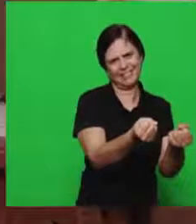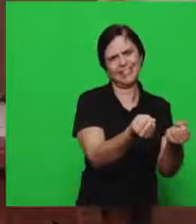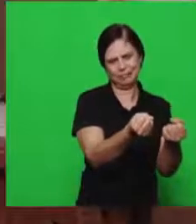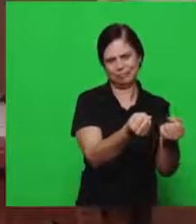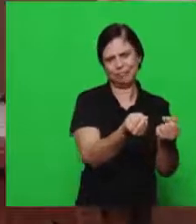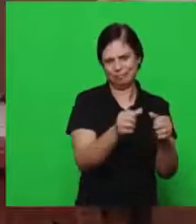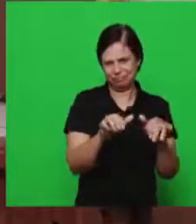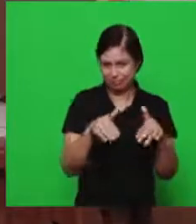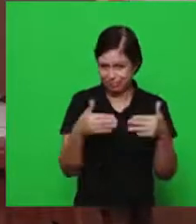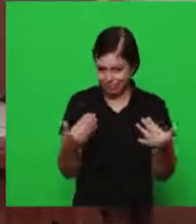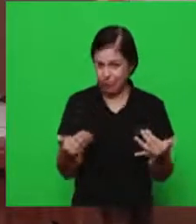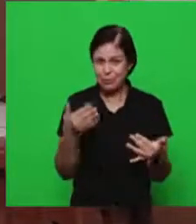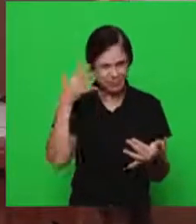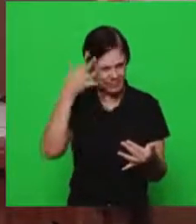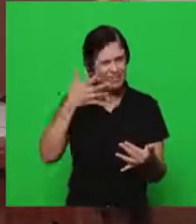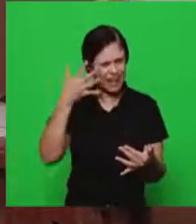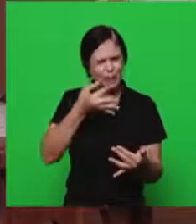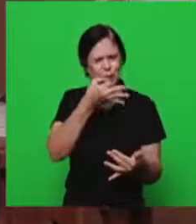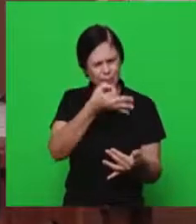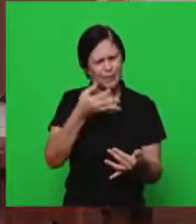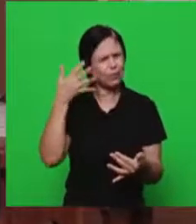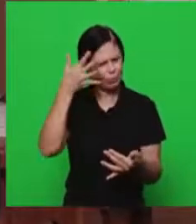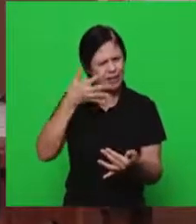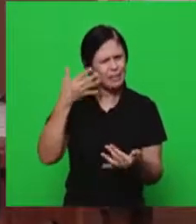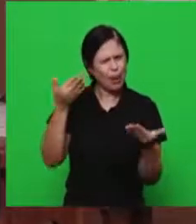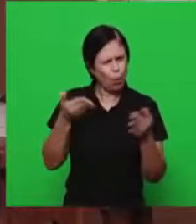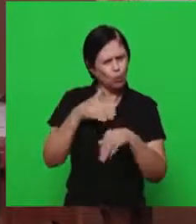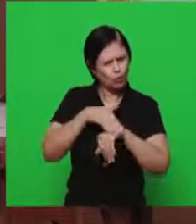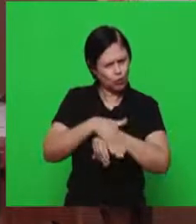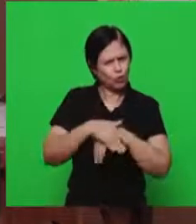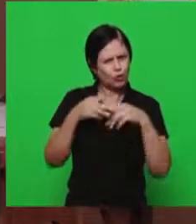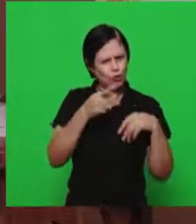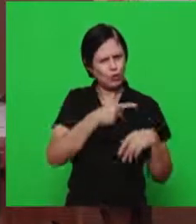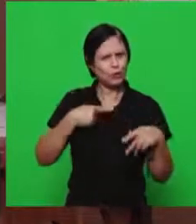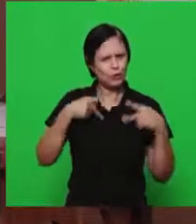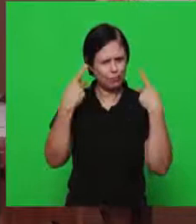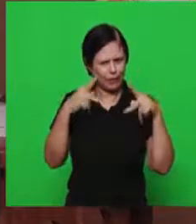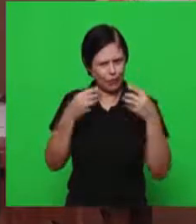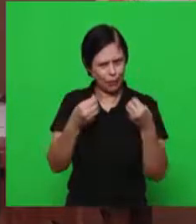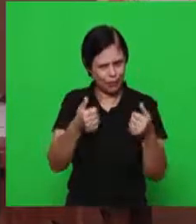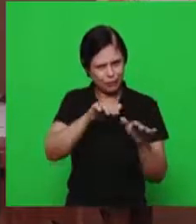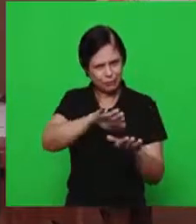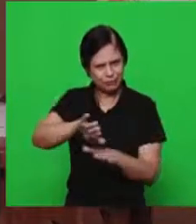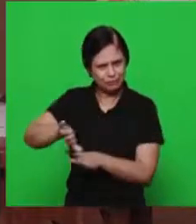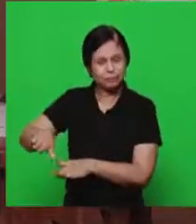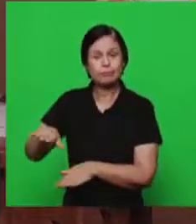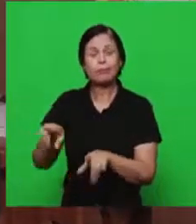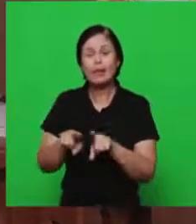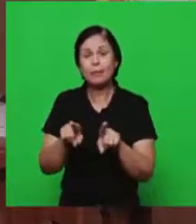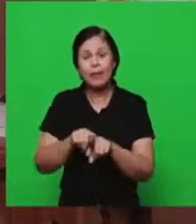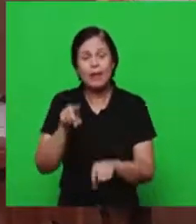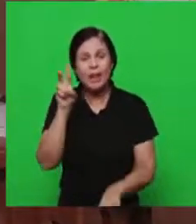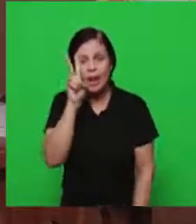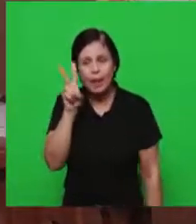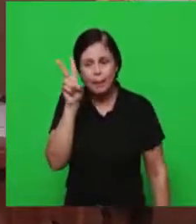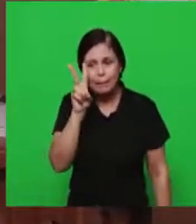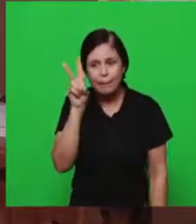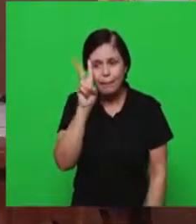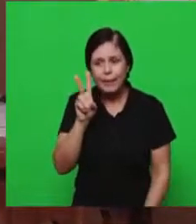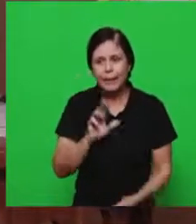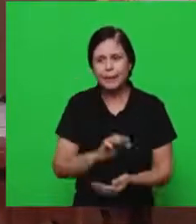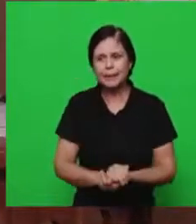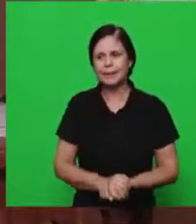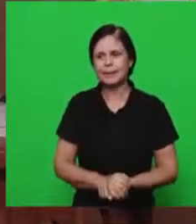relacionado a sugestão da mensagem para hoje para hoje ainda só lembrando para os irmãos